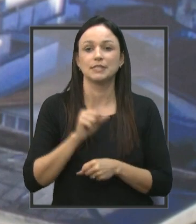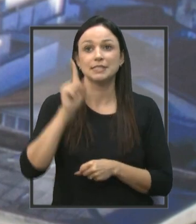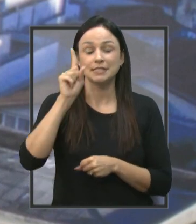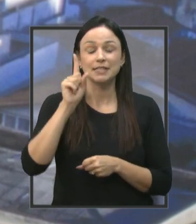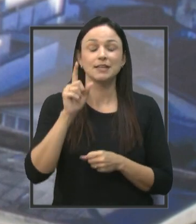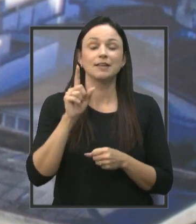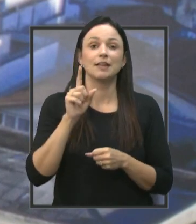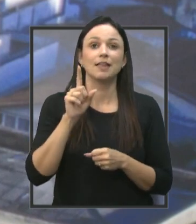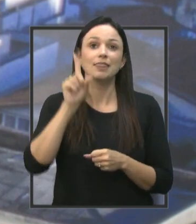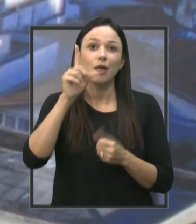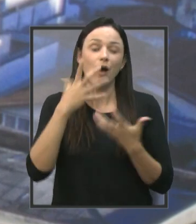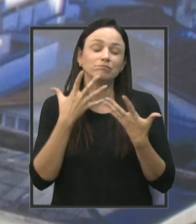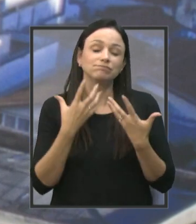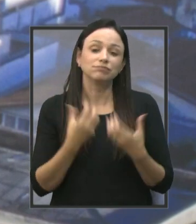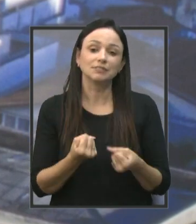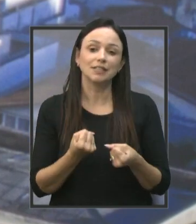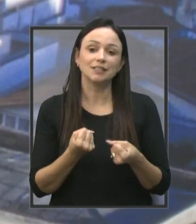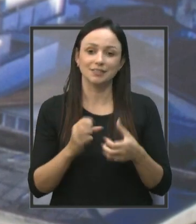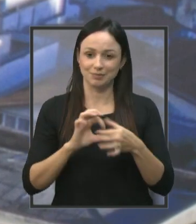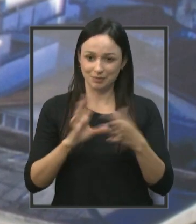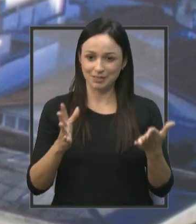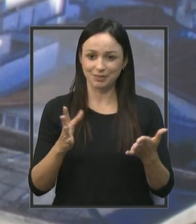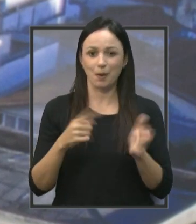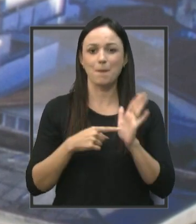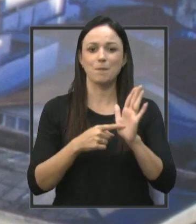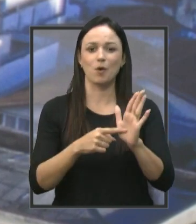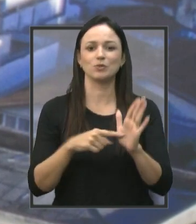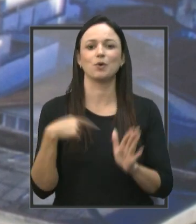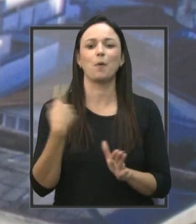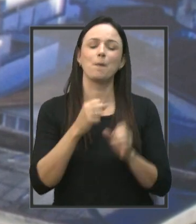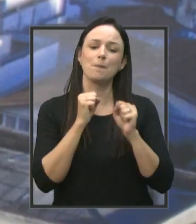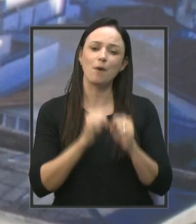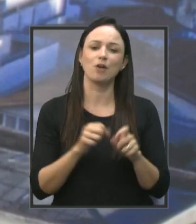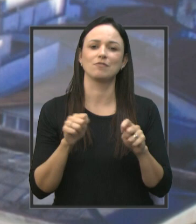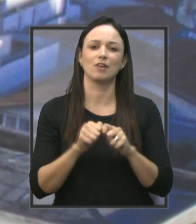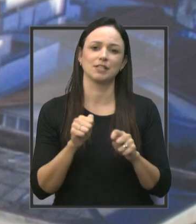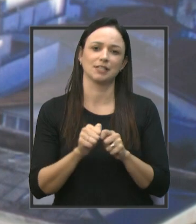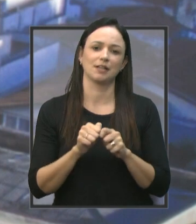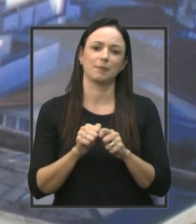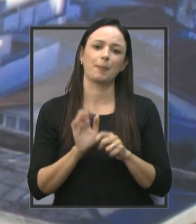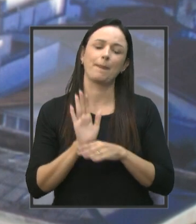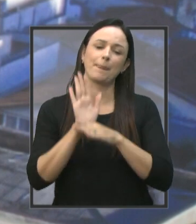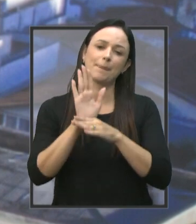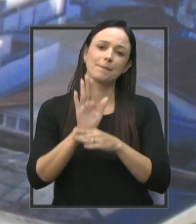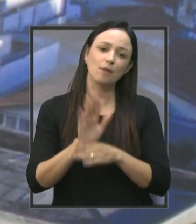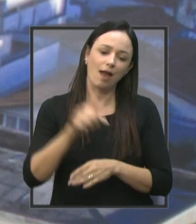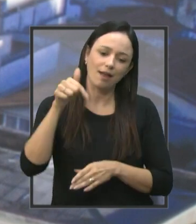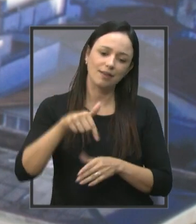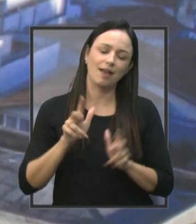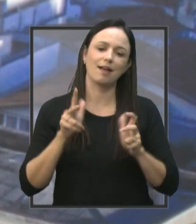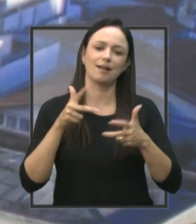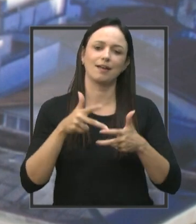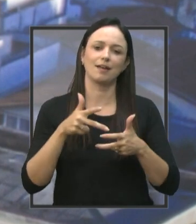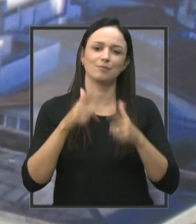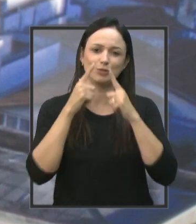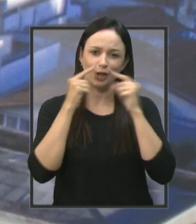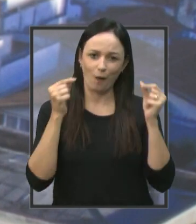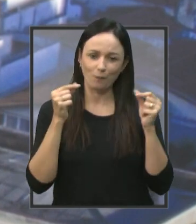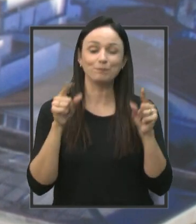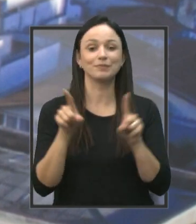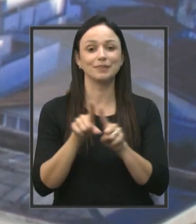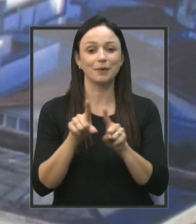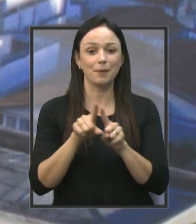permitir. E mostrando aquilo que a gente pode realizar em prol da Câmara Municipal de Jaú e, principalmente,